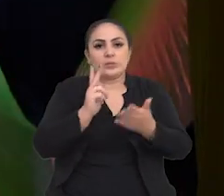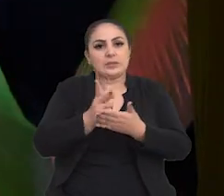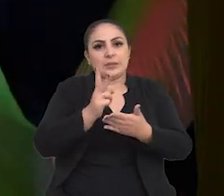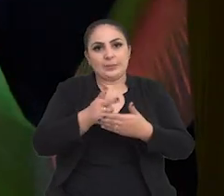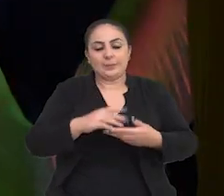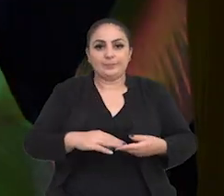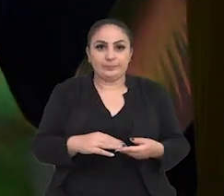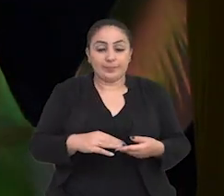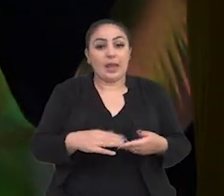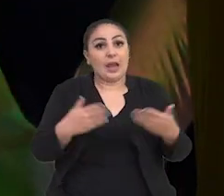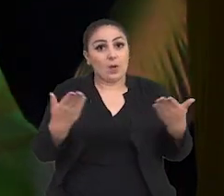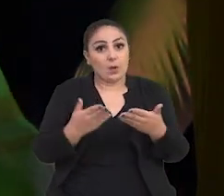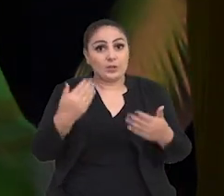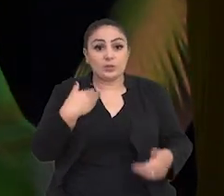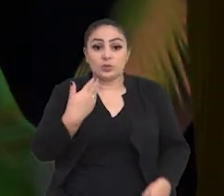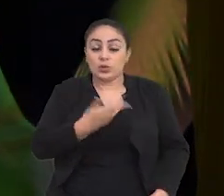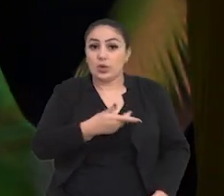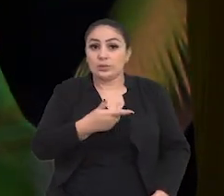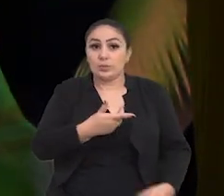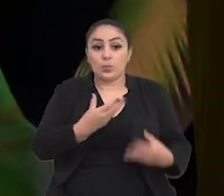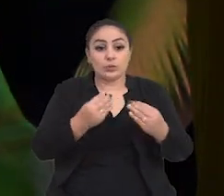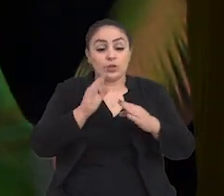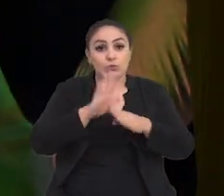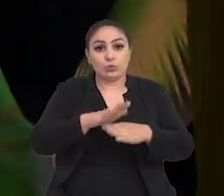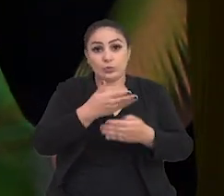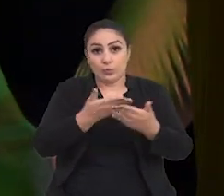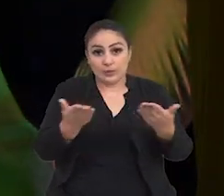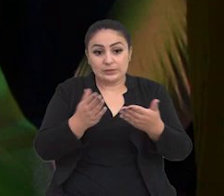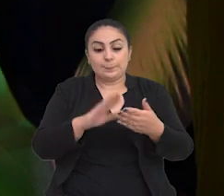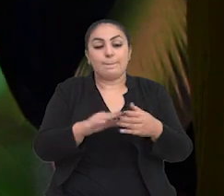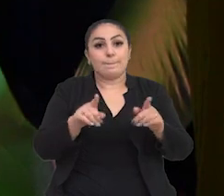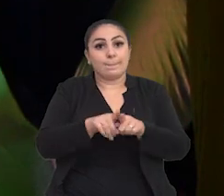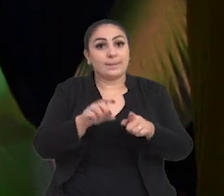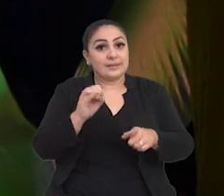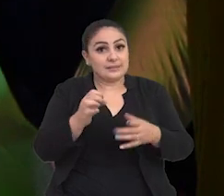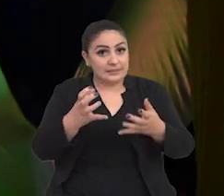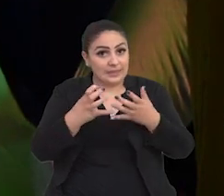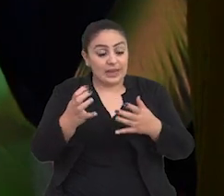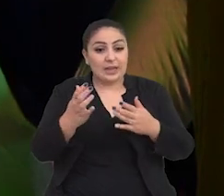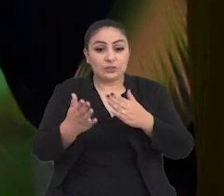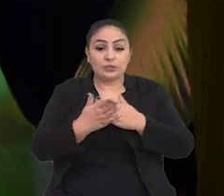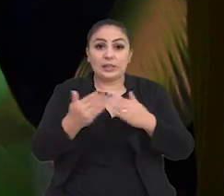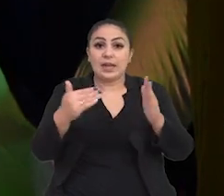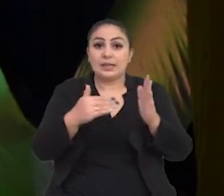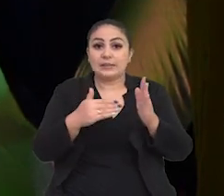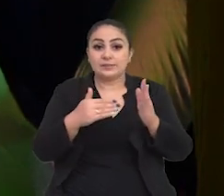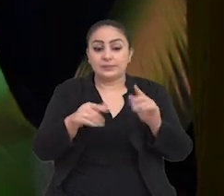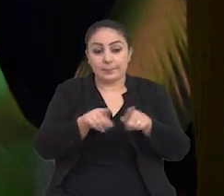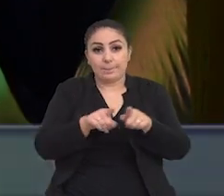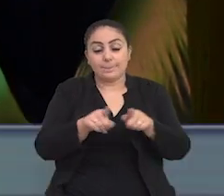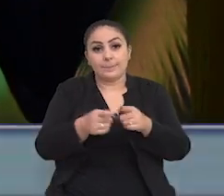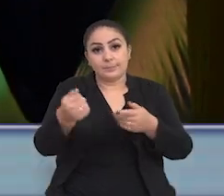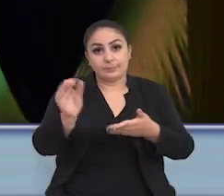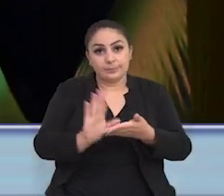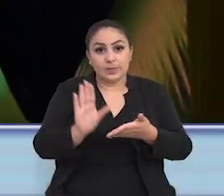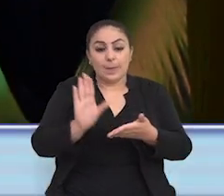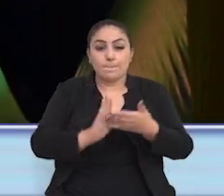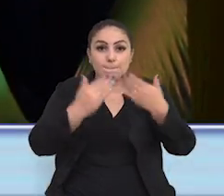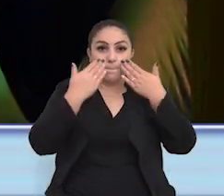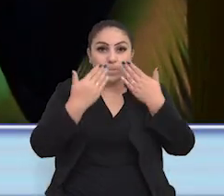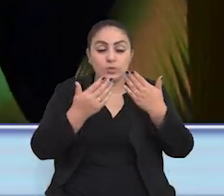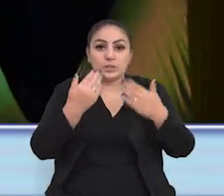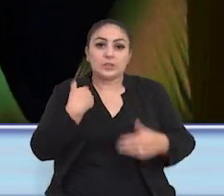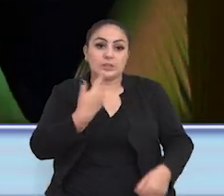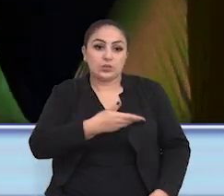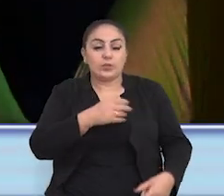como sempre foi. Dessa vez, nós contamos muito com a ajuda de vocês. Então, quem quiser nos ajudar, até sendo um patrocinador da